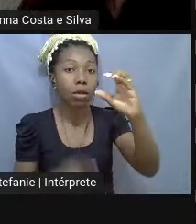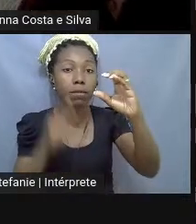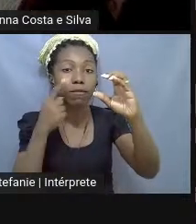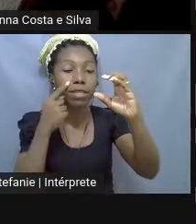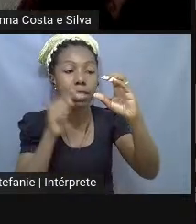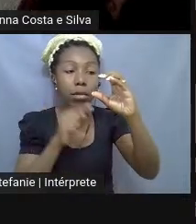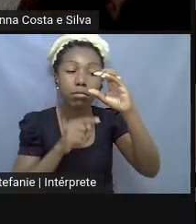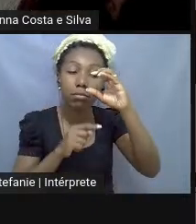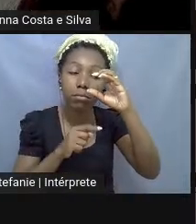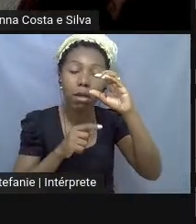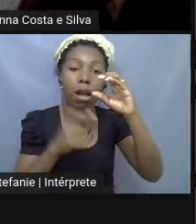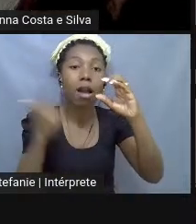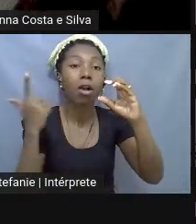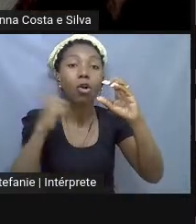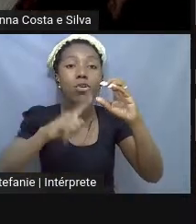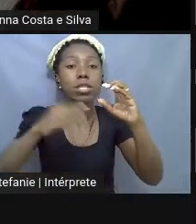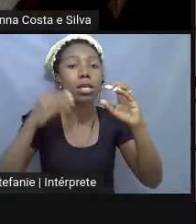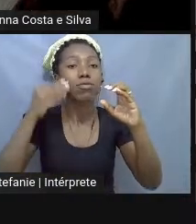micro, assim.